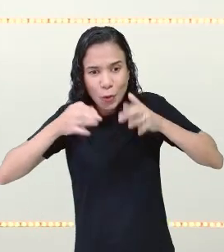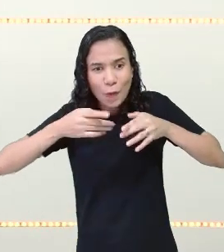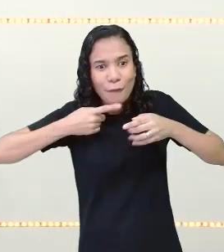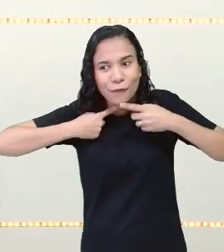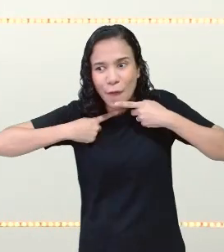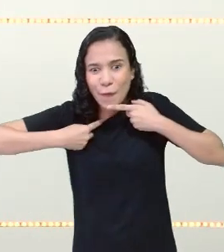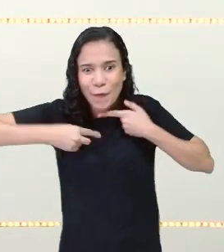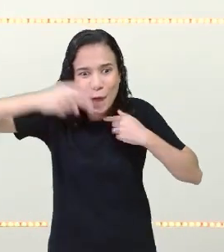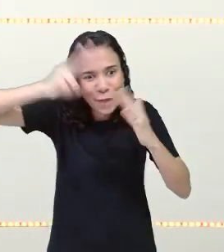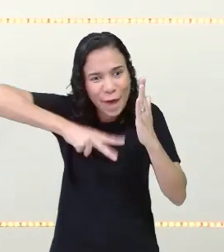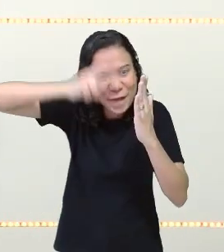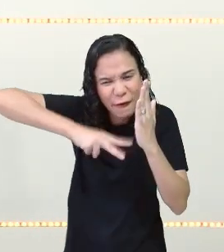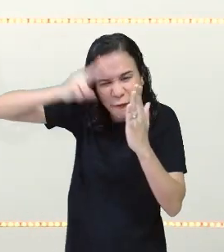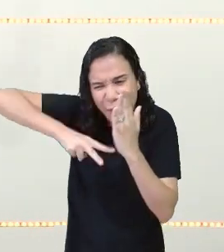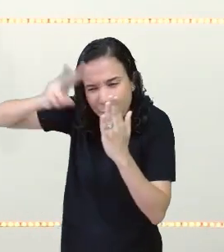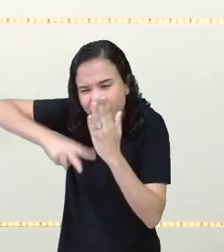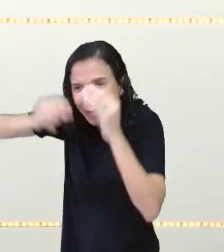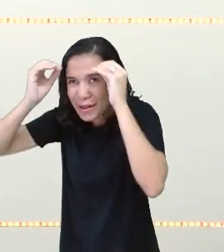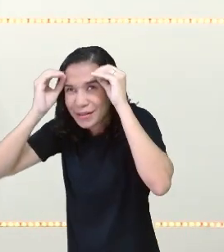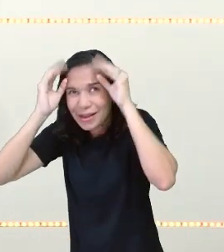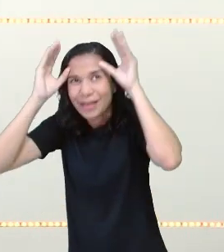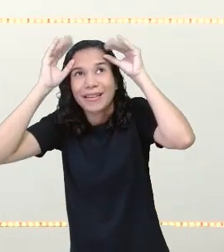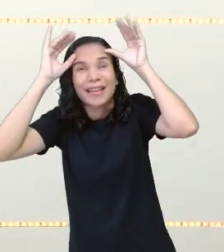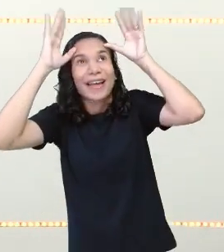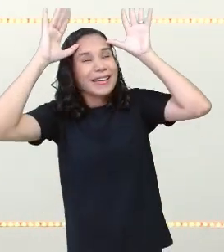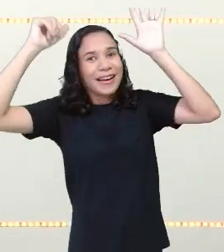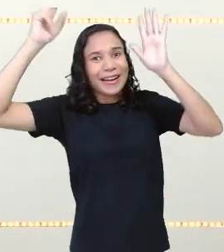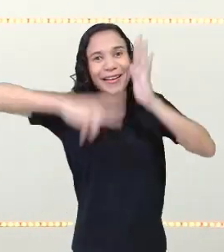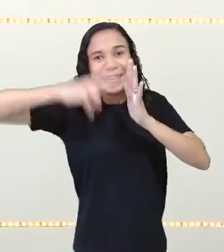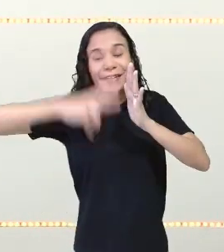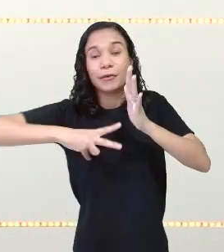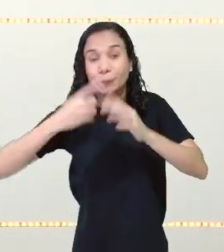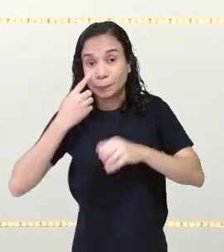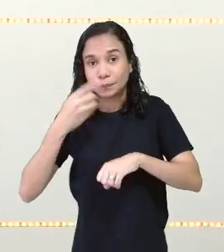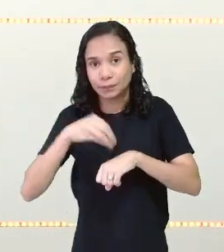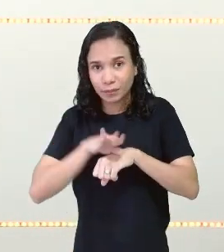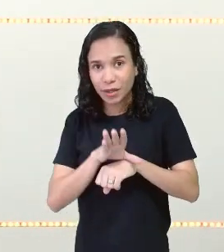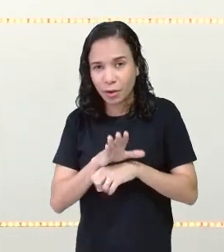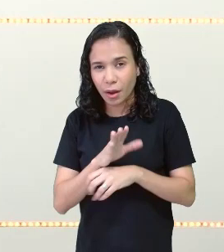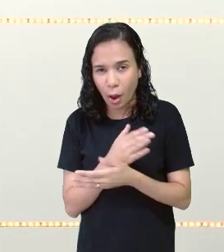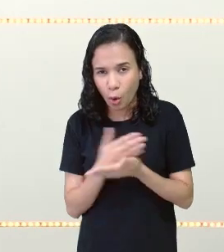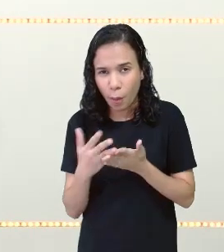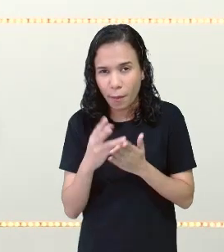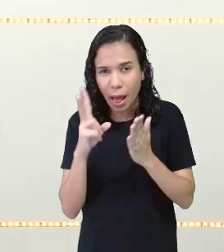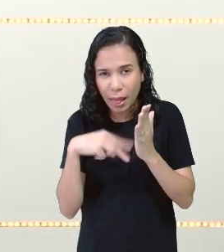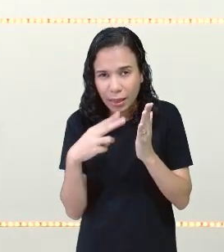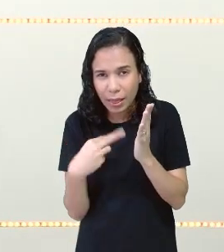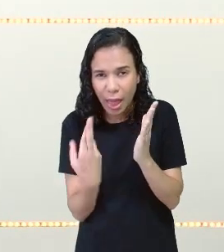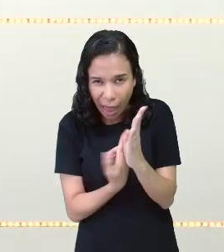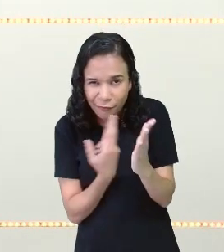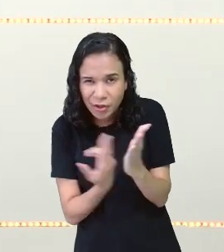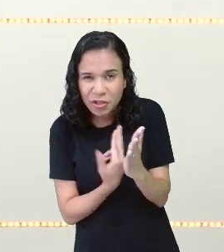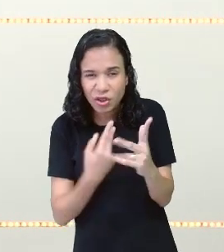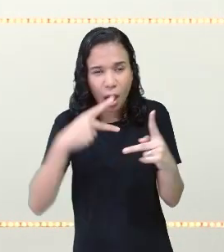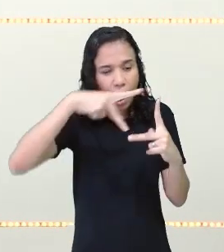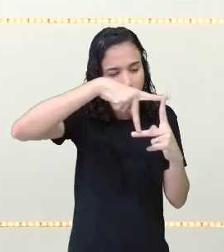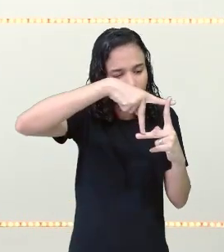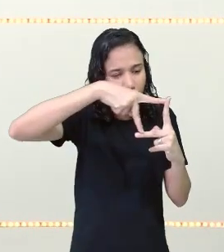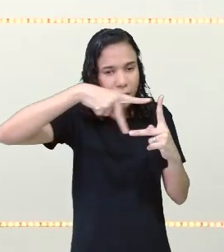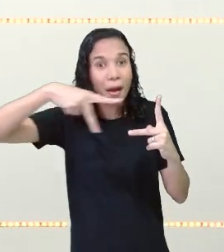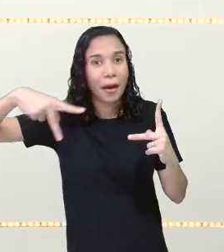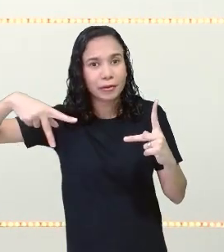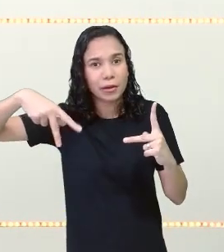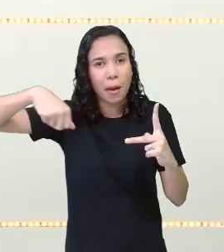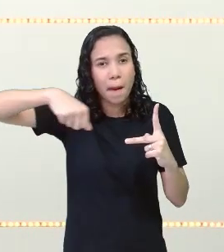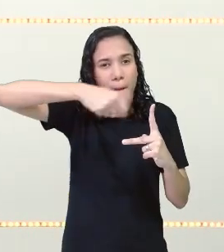de leitura. Cada vez mais você quer ler, quer ler. Uma dica, começa lendo os gibis, certo? Os